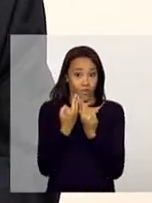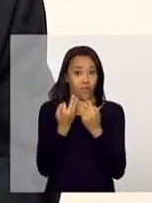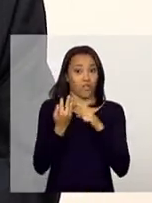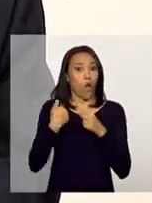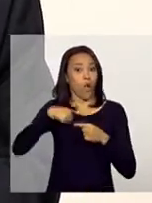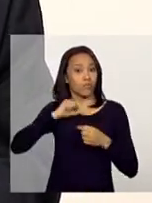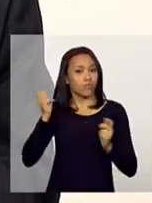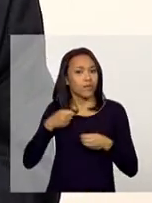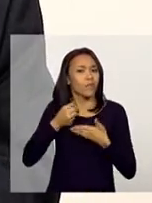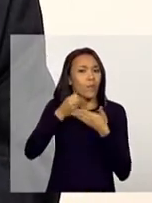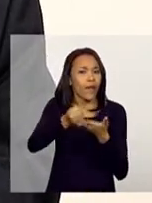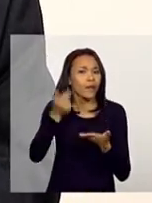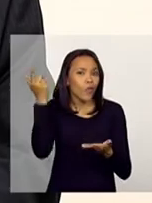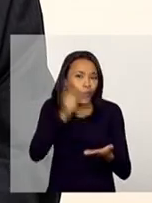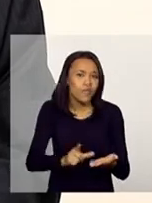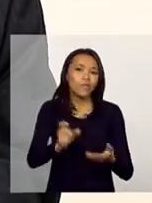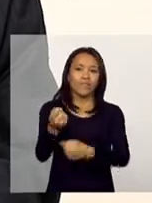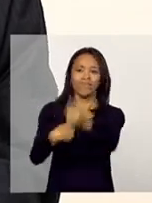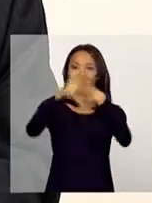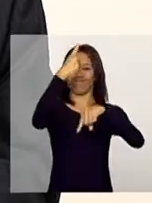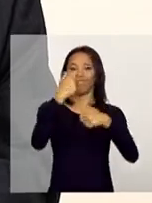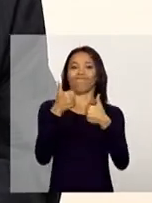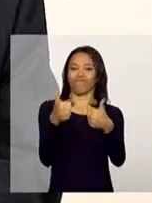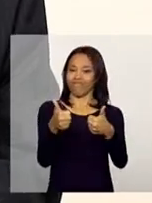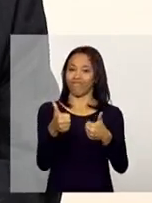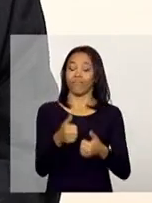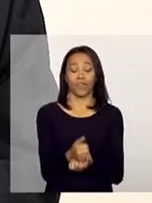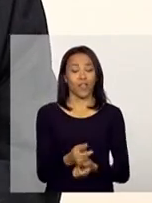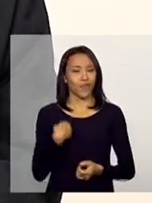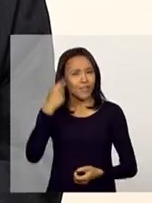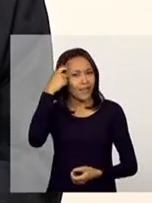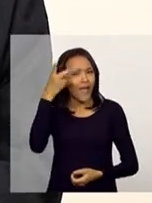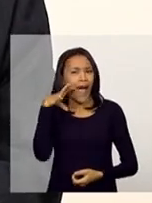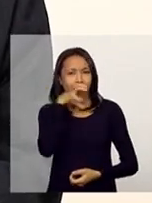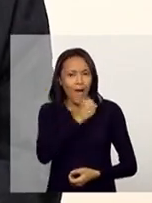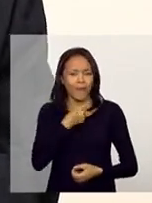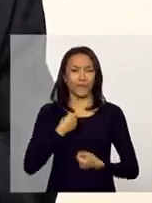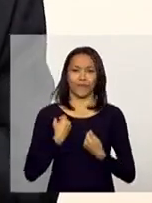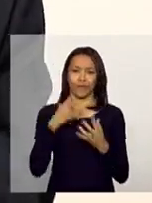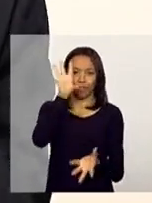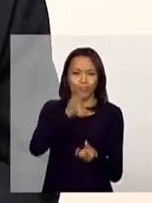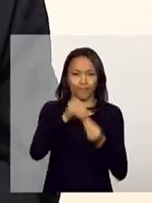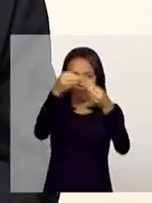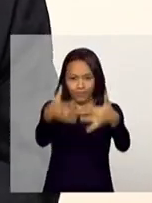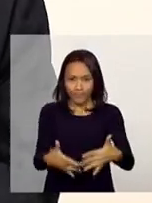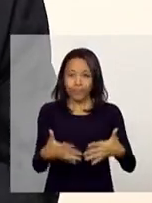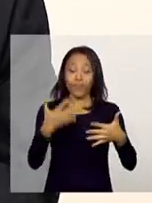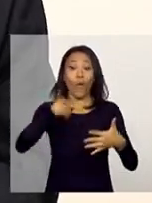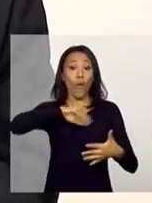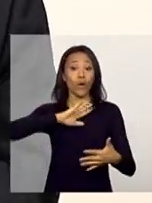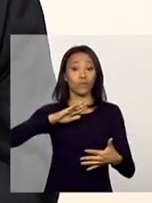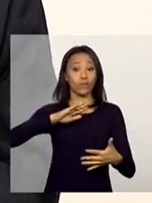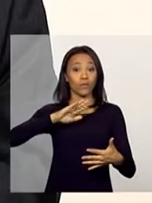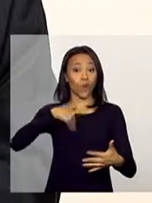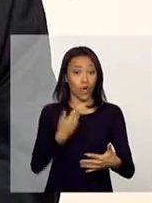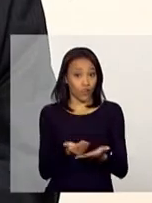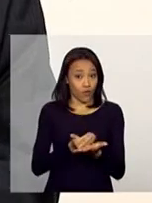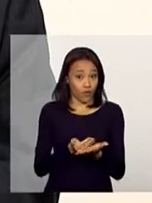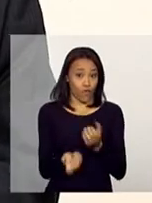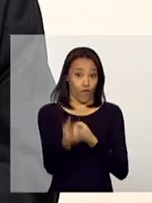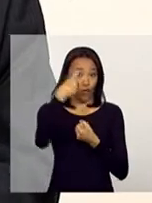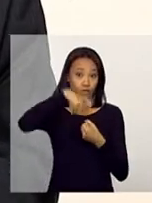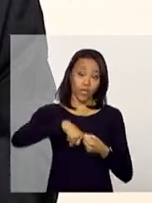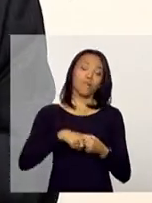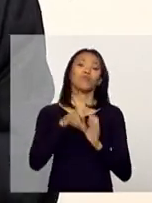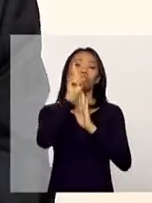possamos ter melhores resultados. Só para você ter uma ideia, rapidamente, um comentário. Quando nós retomamos a nossa democracia nos